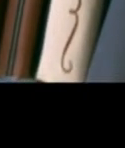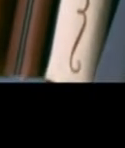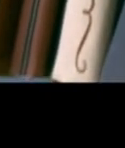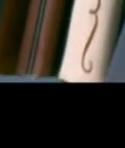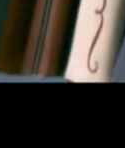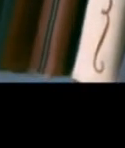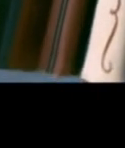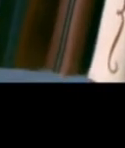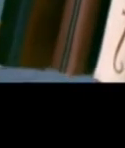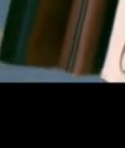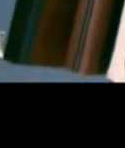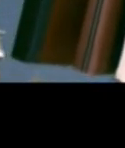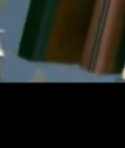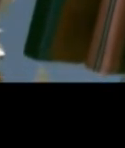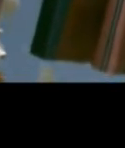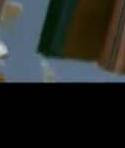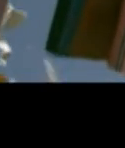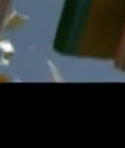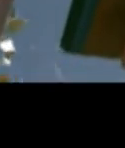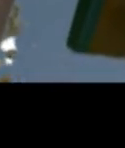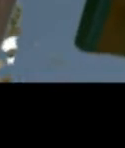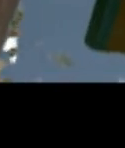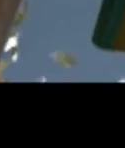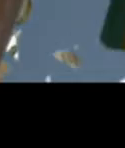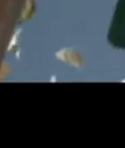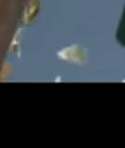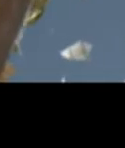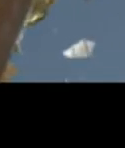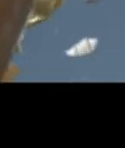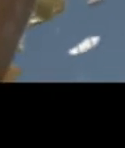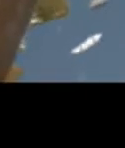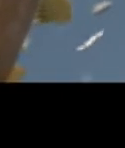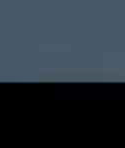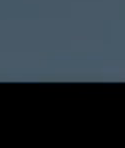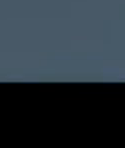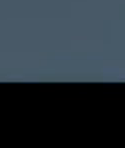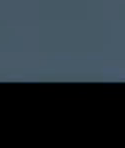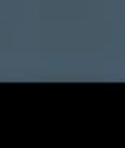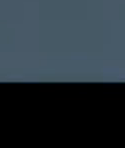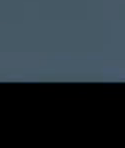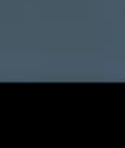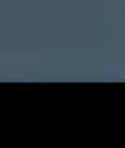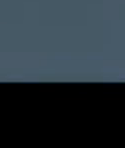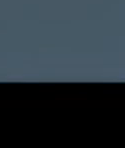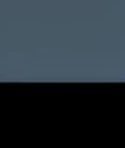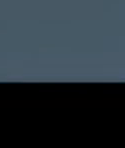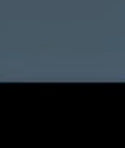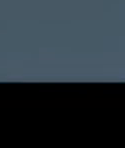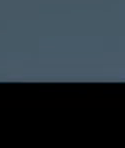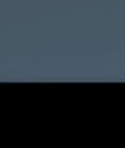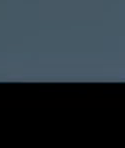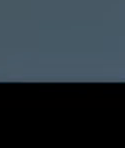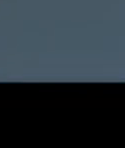O Brasil não